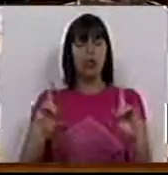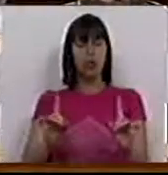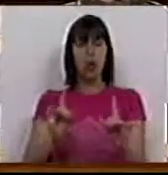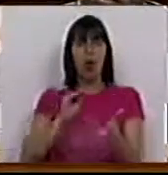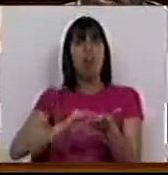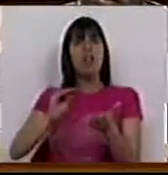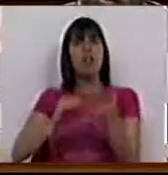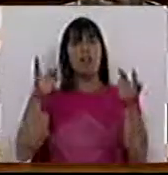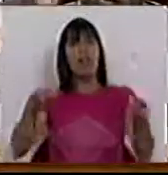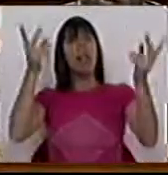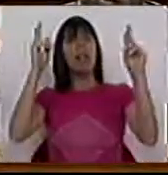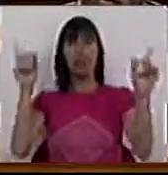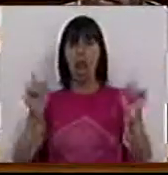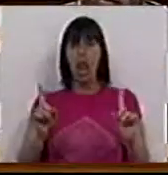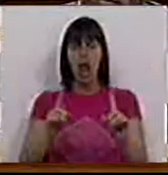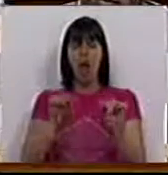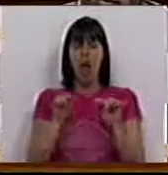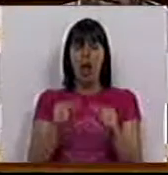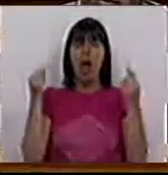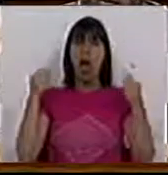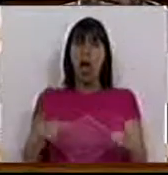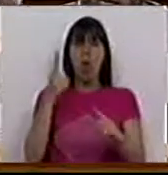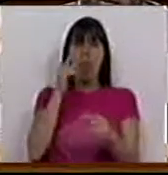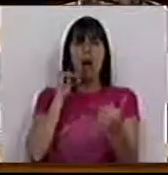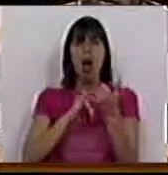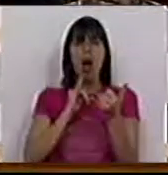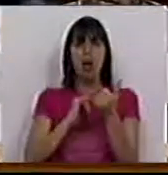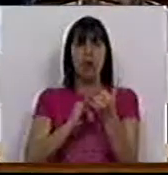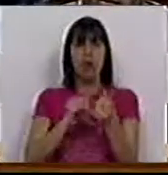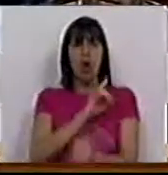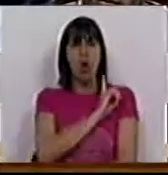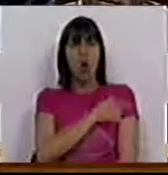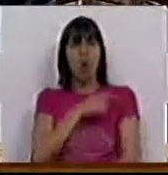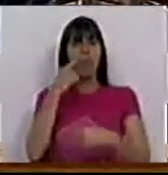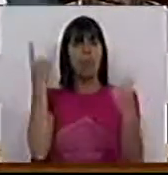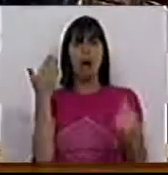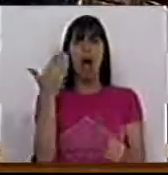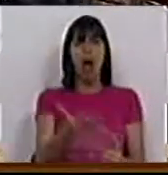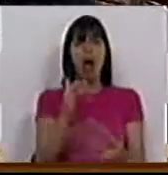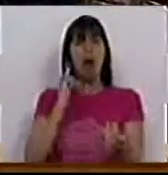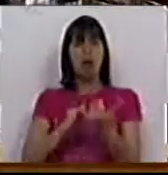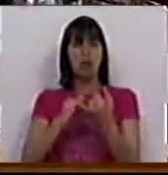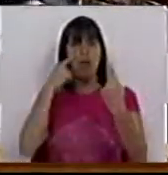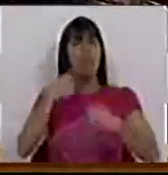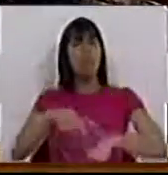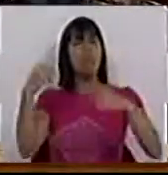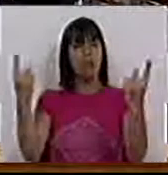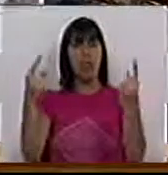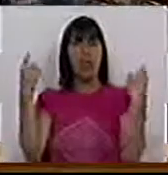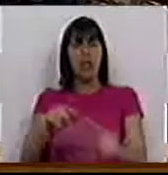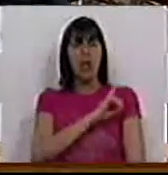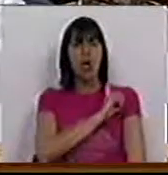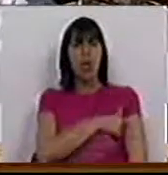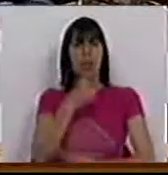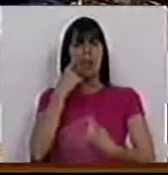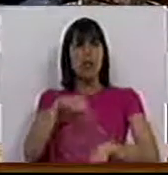nem da inscrição livre, é do facto de haver uma associação com competências públicas. Uma associação pública com